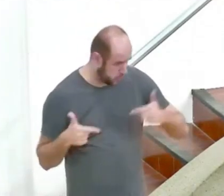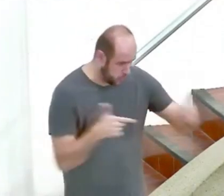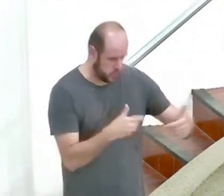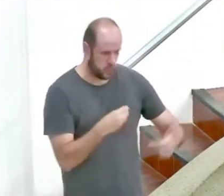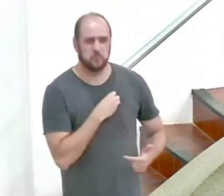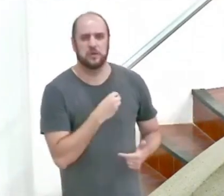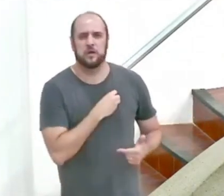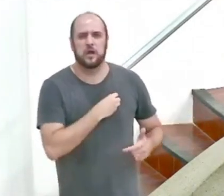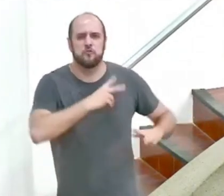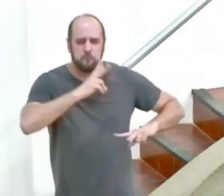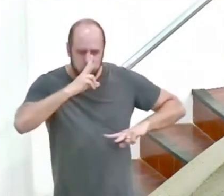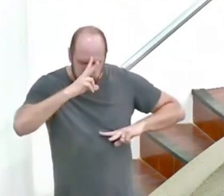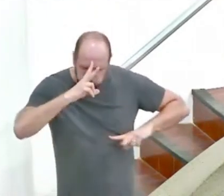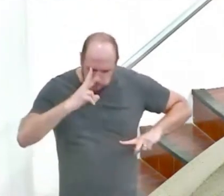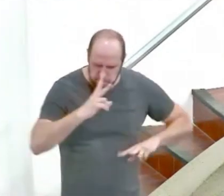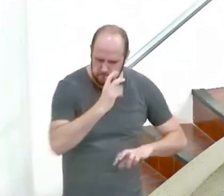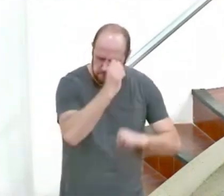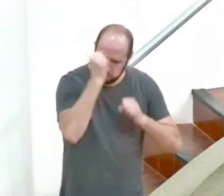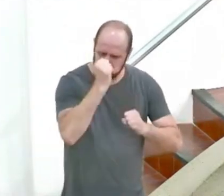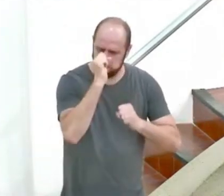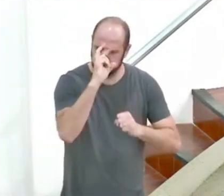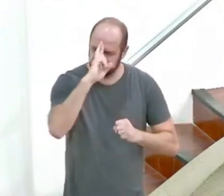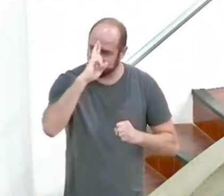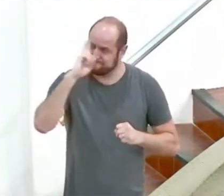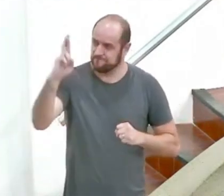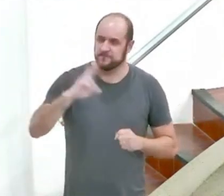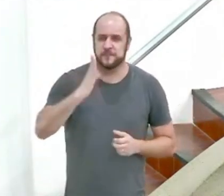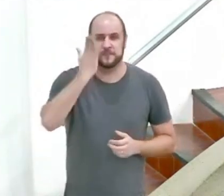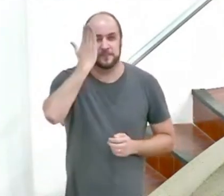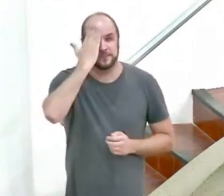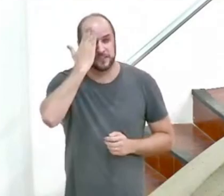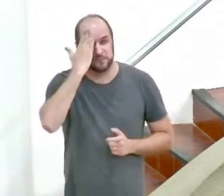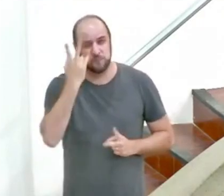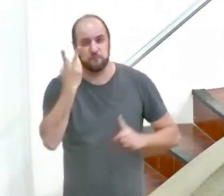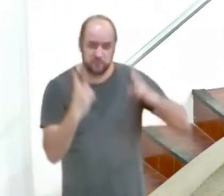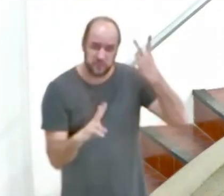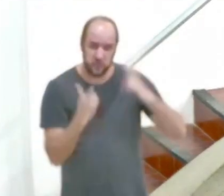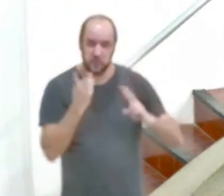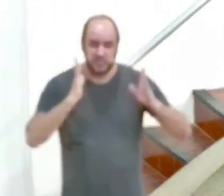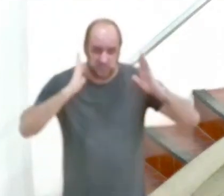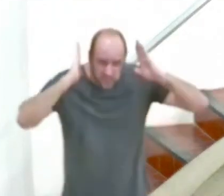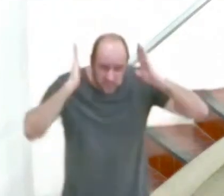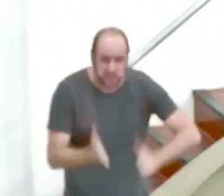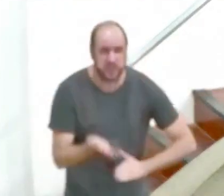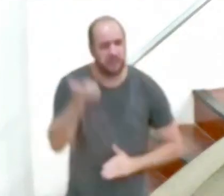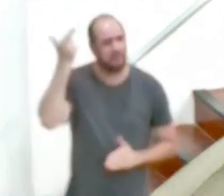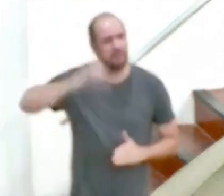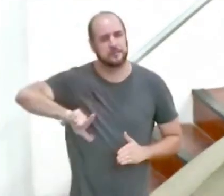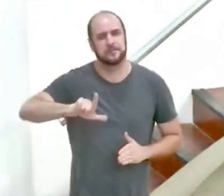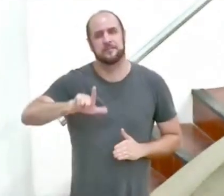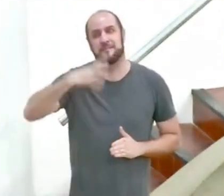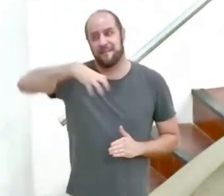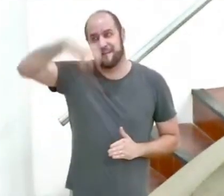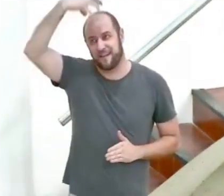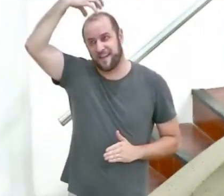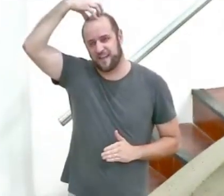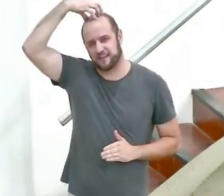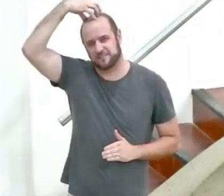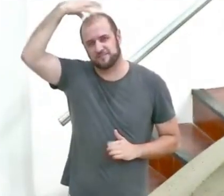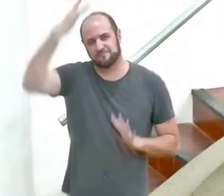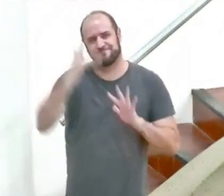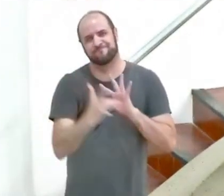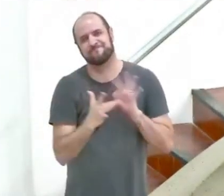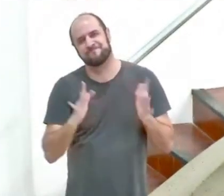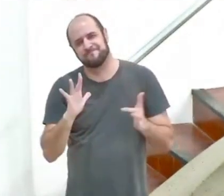dia na força do Senhor sabendo que a vitória já foi conquistada pelo Rei dos Reis Cristo